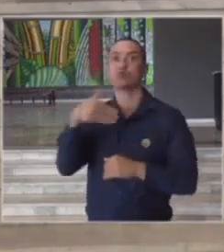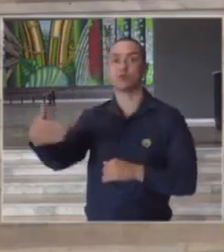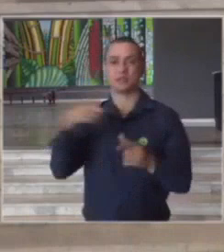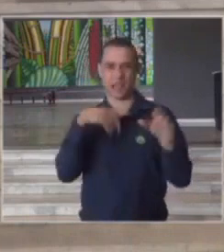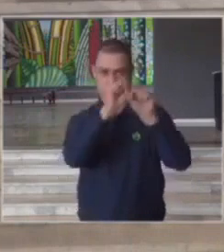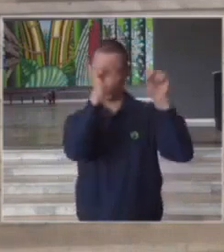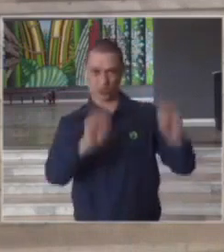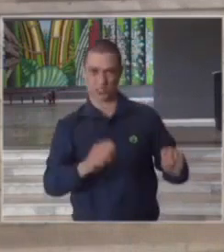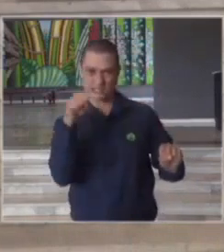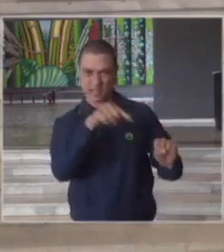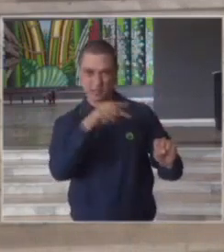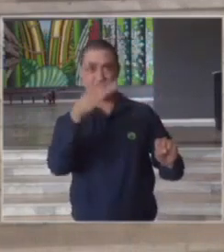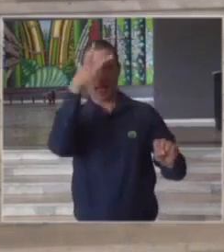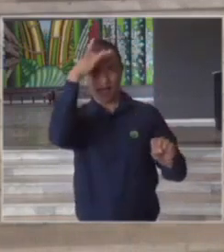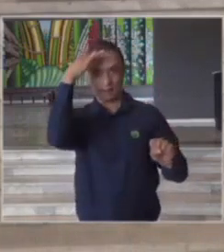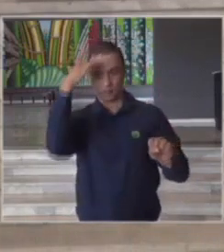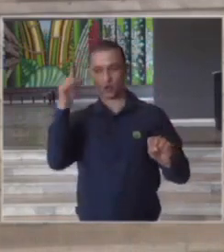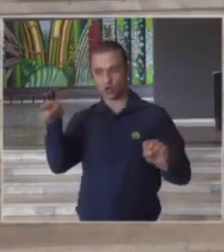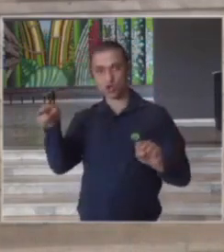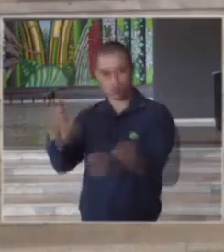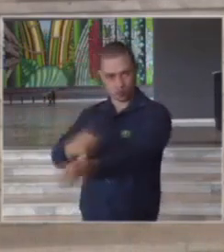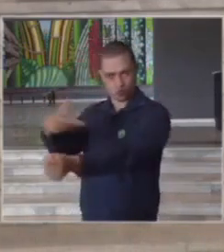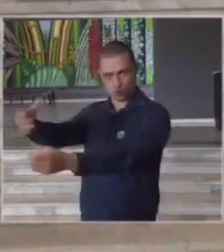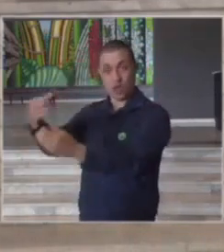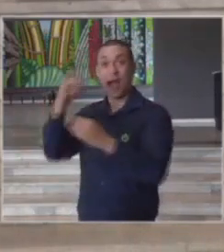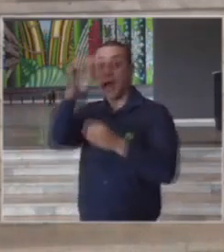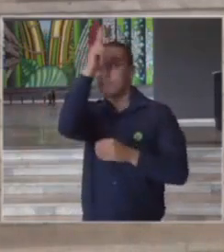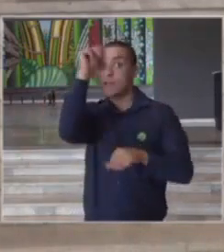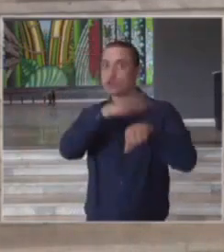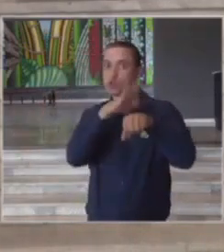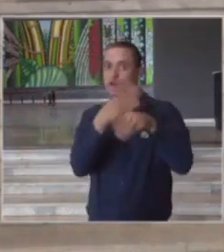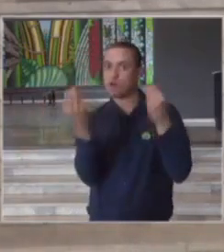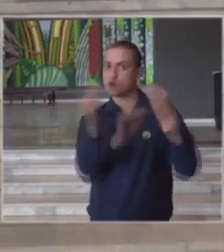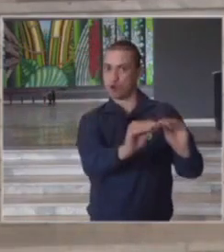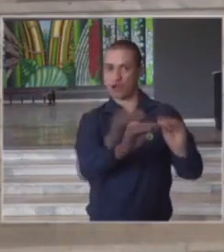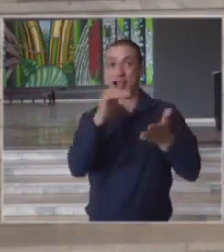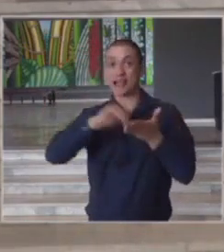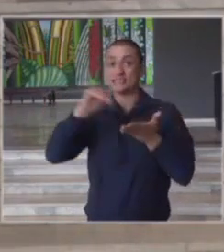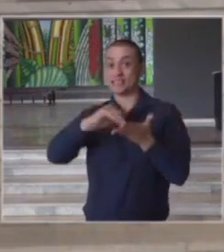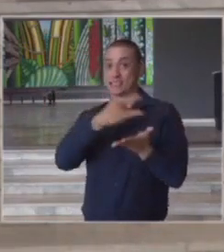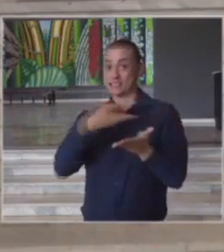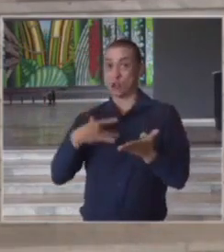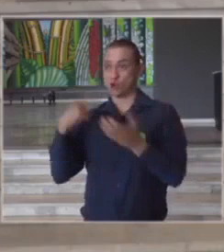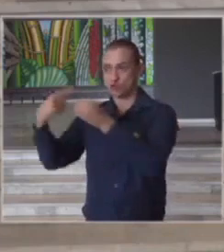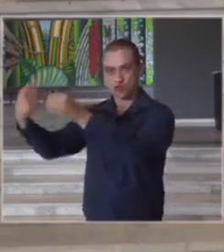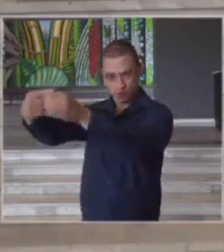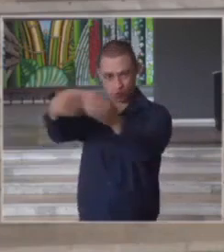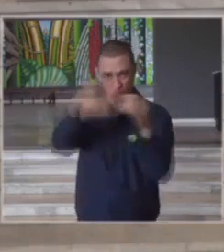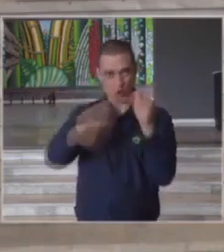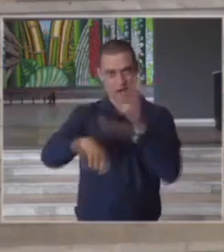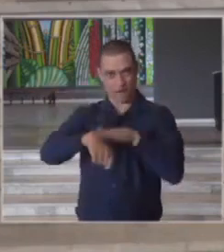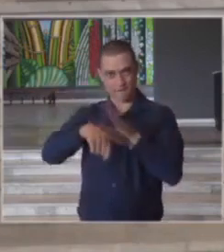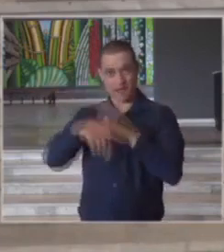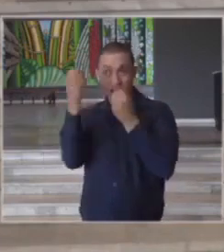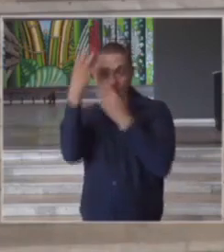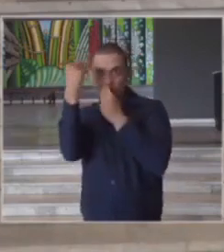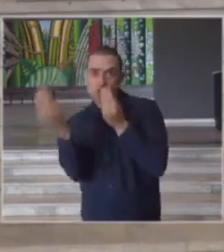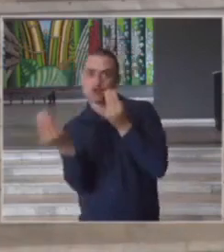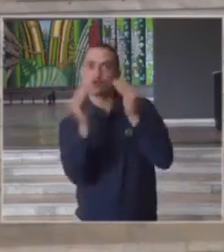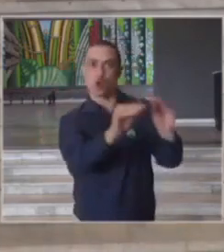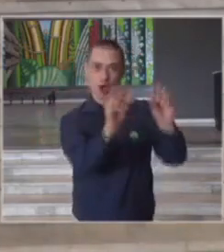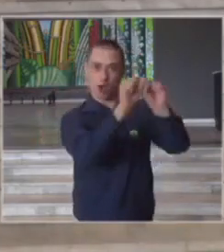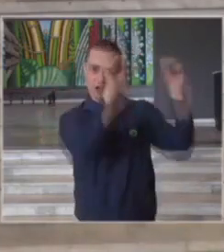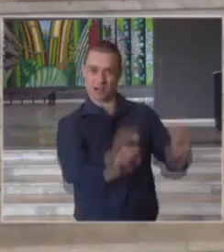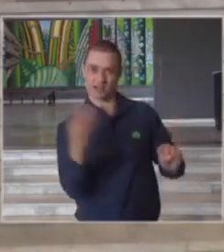sistema onde as pessoas colocam as prefeituras as secretarias municipais colocam isto